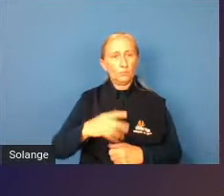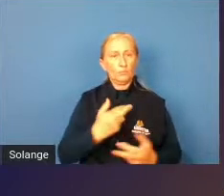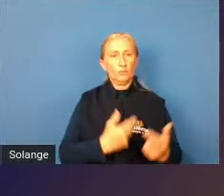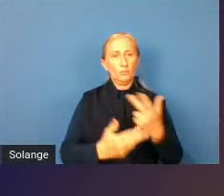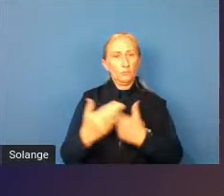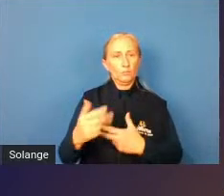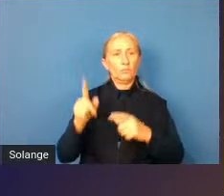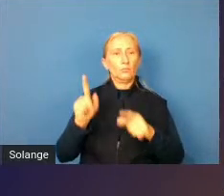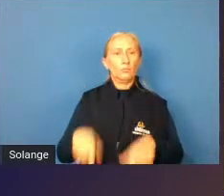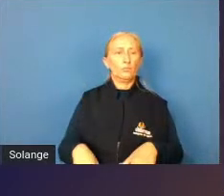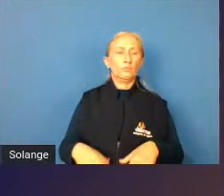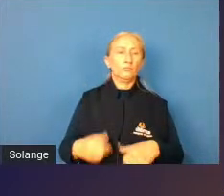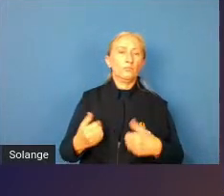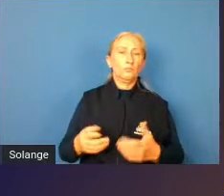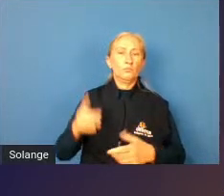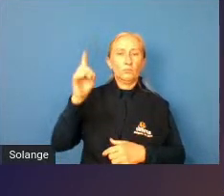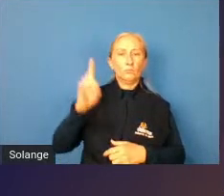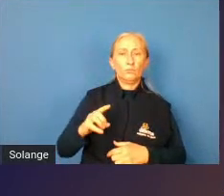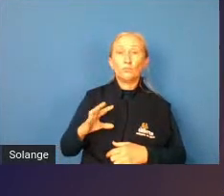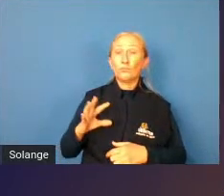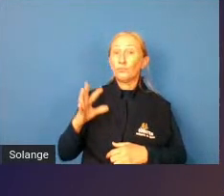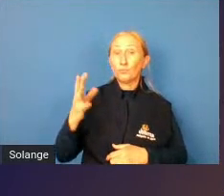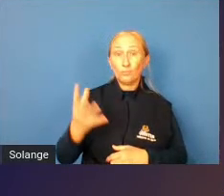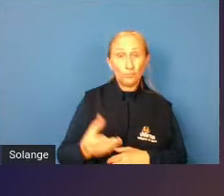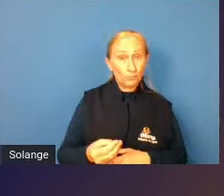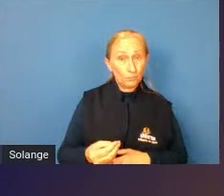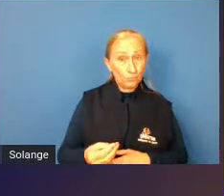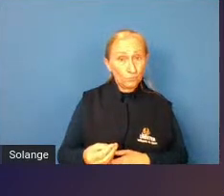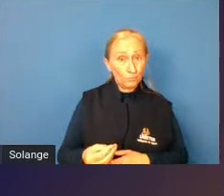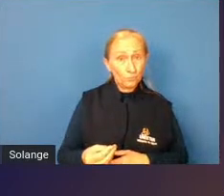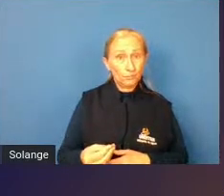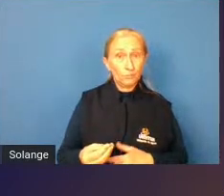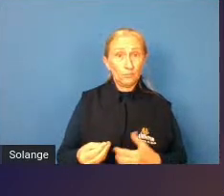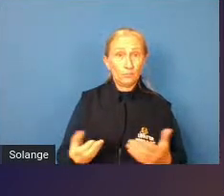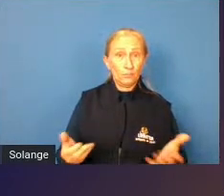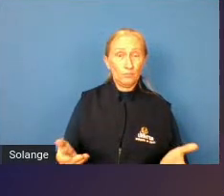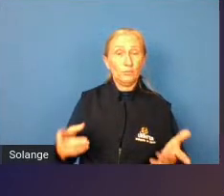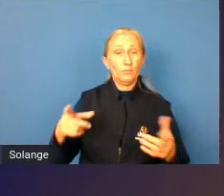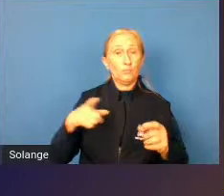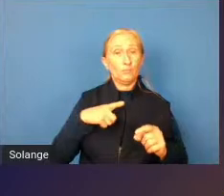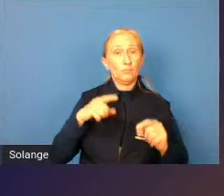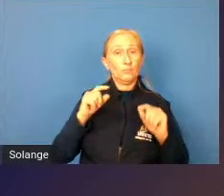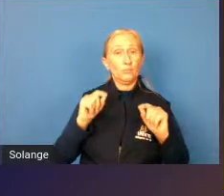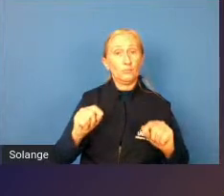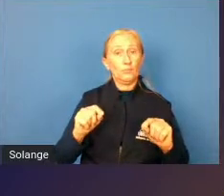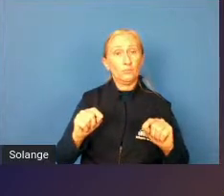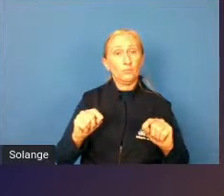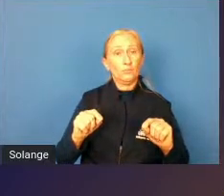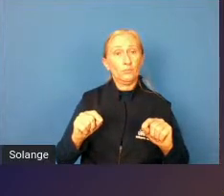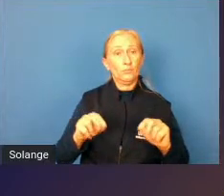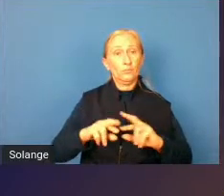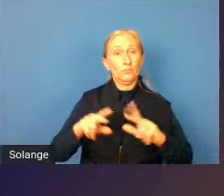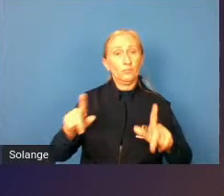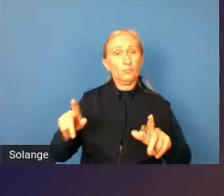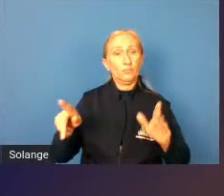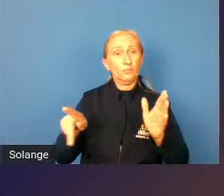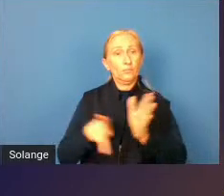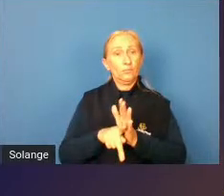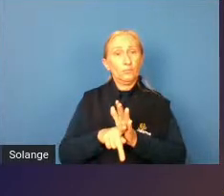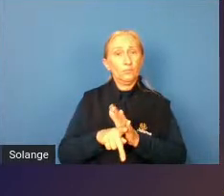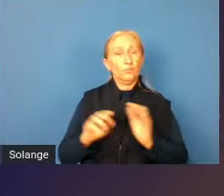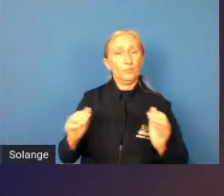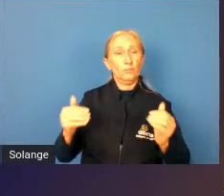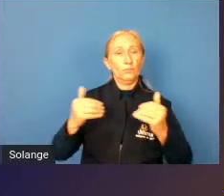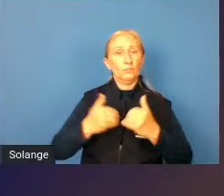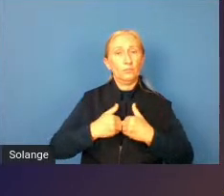já é um direito de todos né então tem essa essa diferença do autismo e